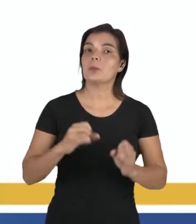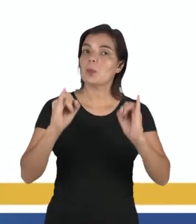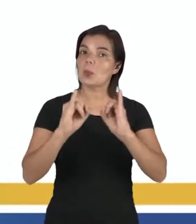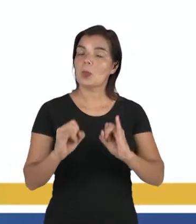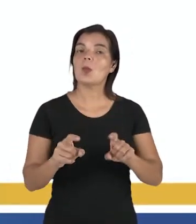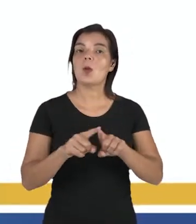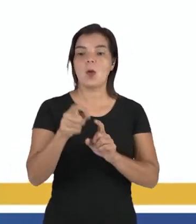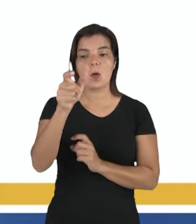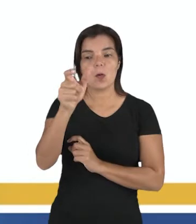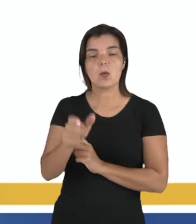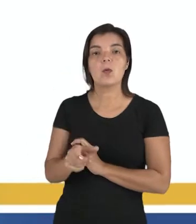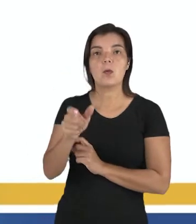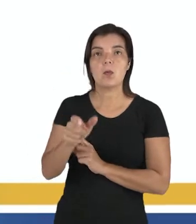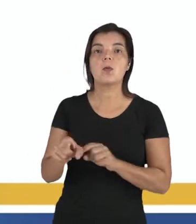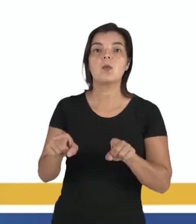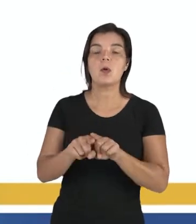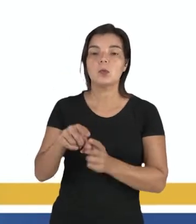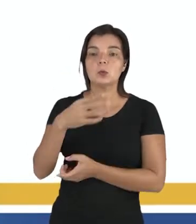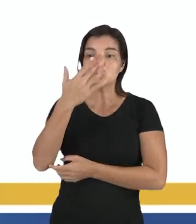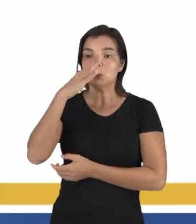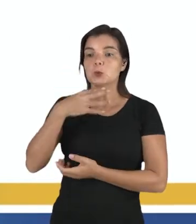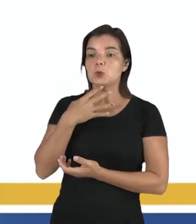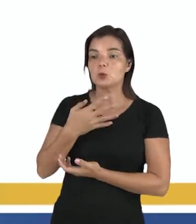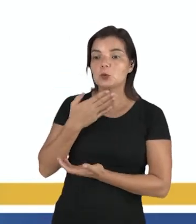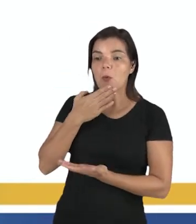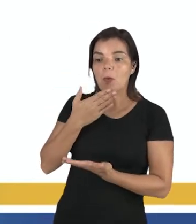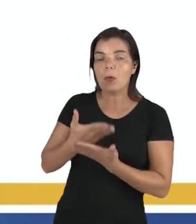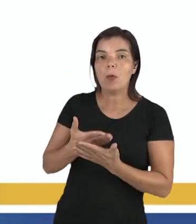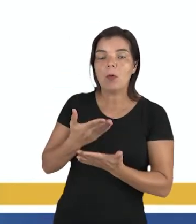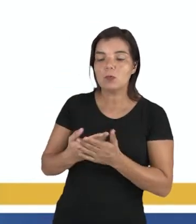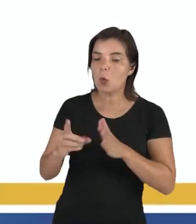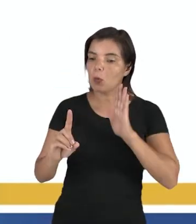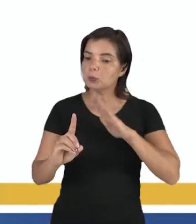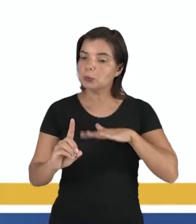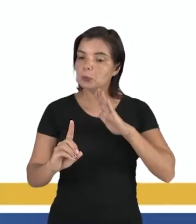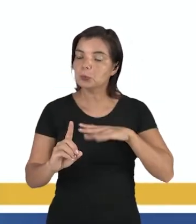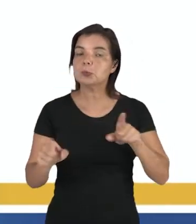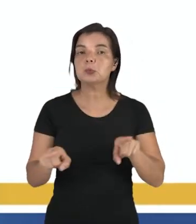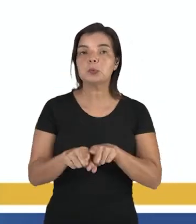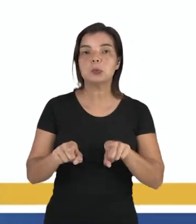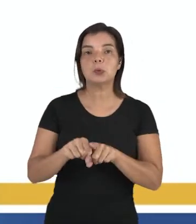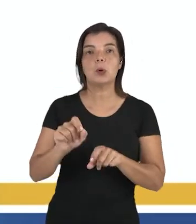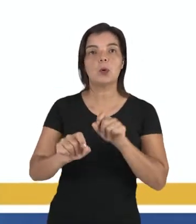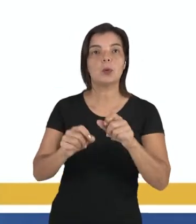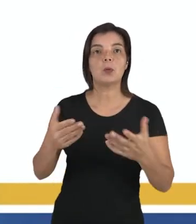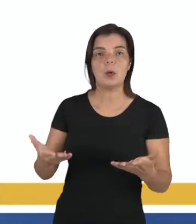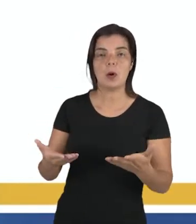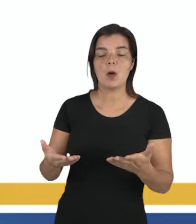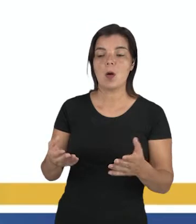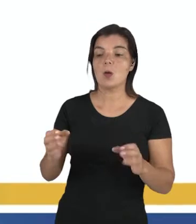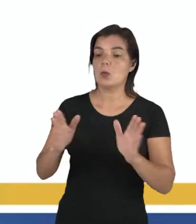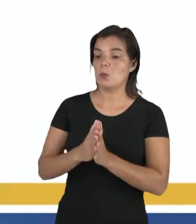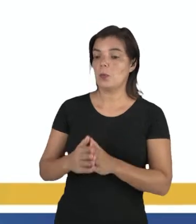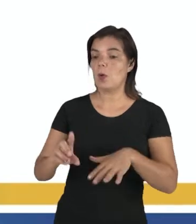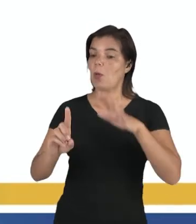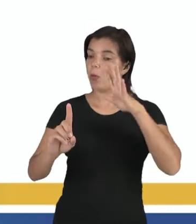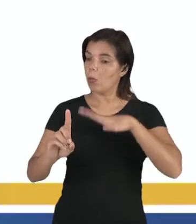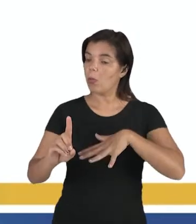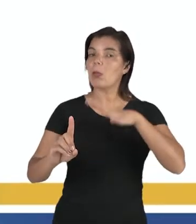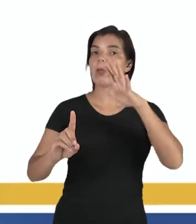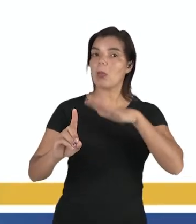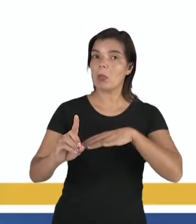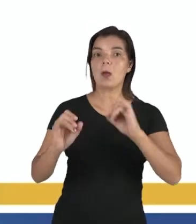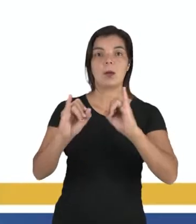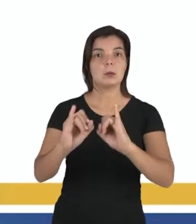ídolo é uma pessoa também intensamente admirada, é um objeto de veneração. Enquanto você fica ali idolatrando aquele